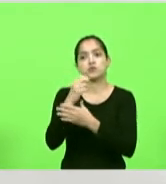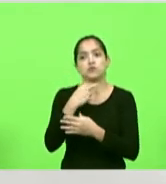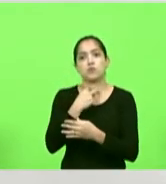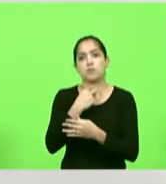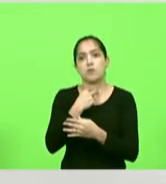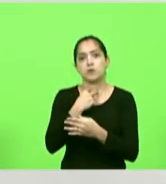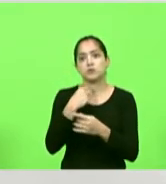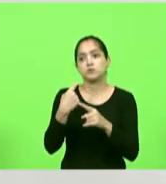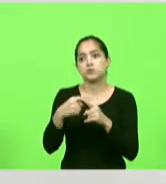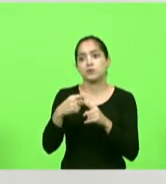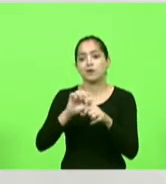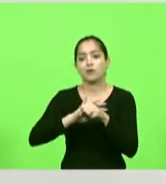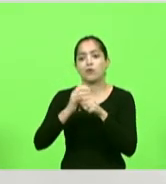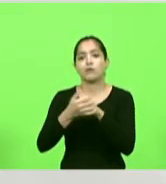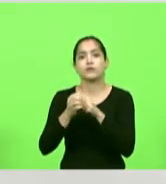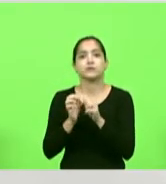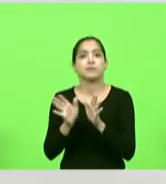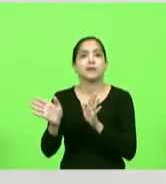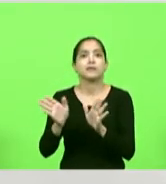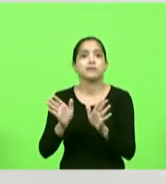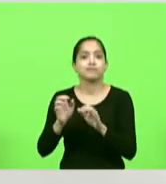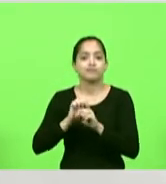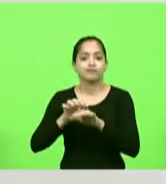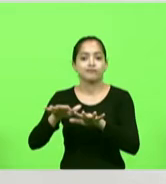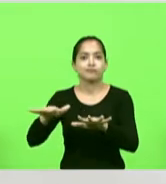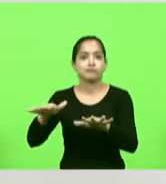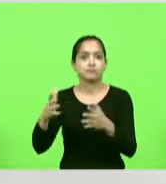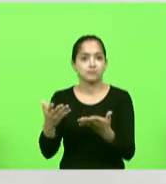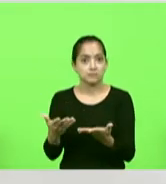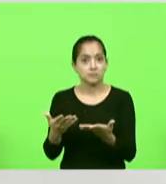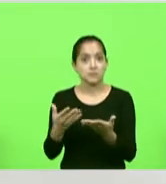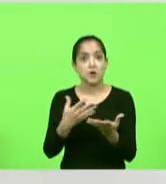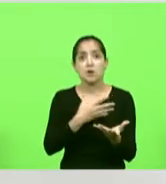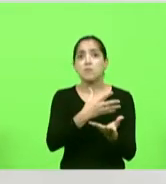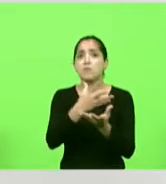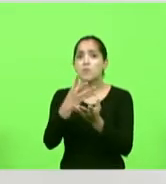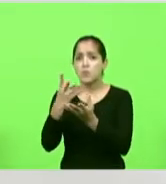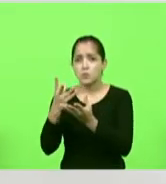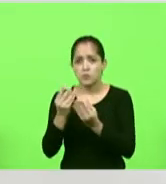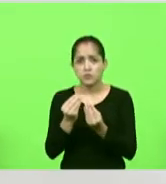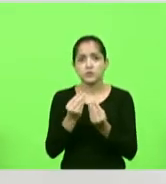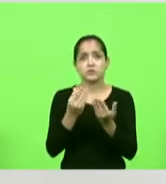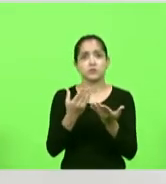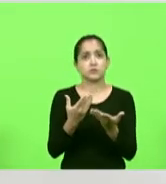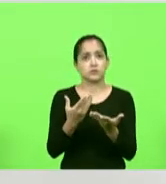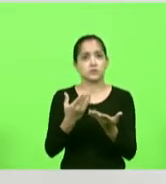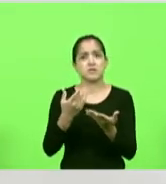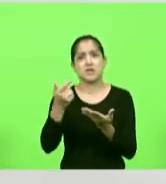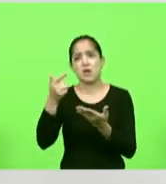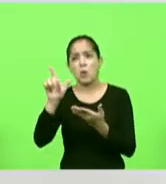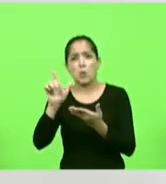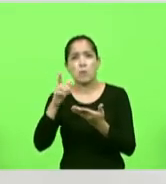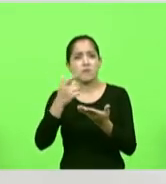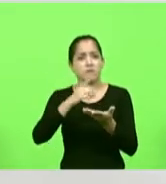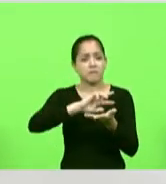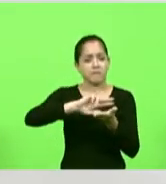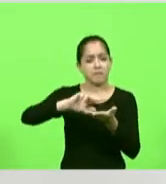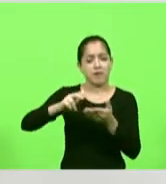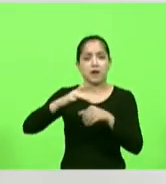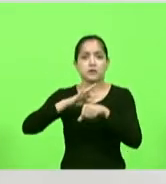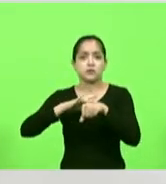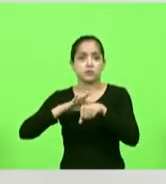E as famílias têm as suas dúvidas porque muitos desses com um histórico muito grande de outras enfermidades e outras